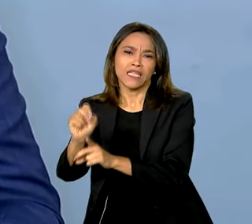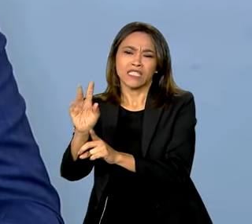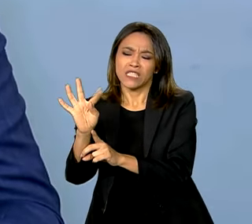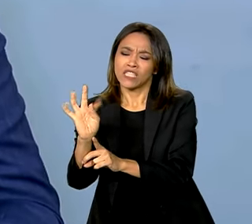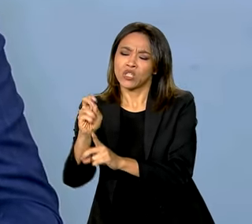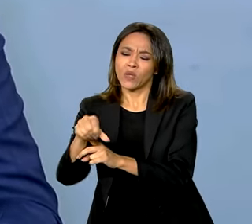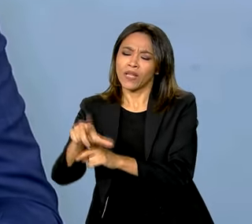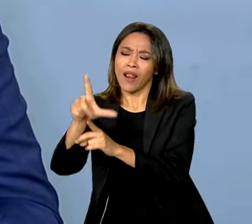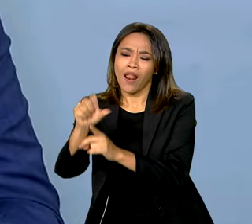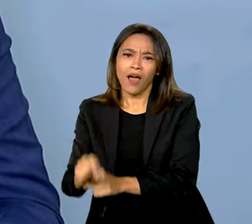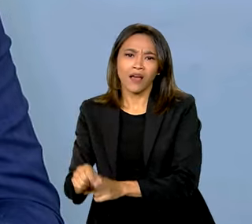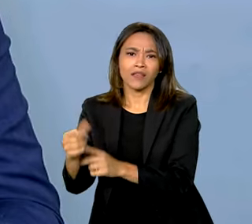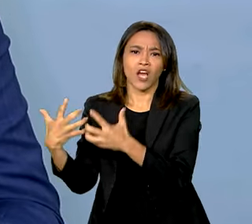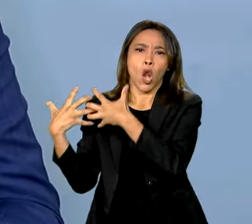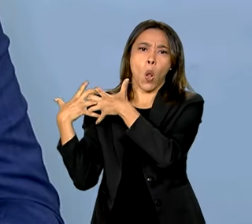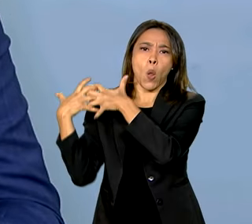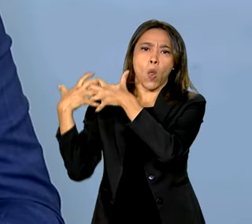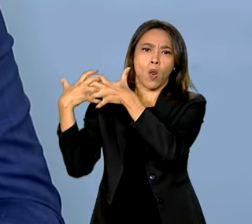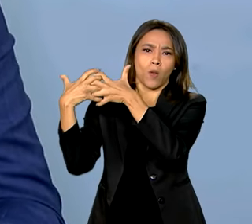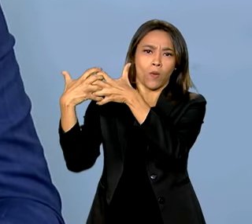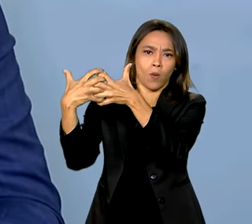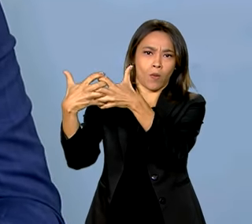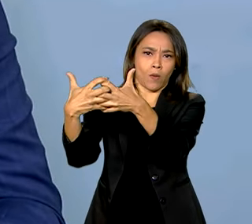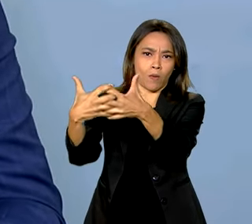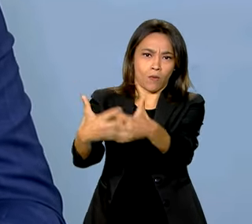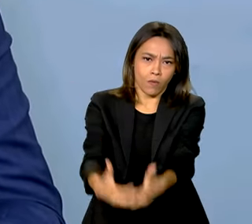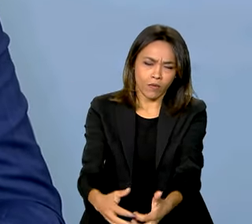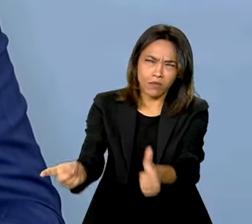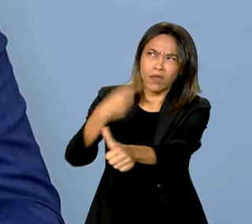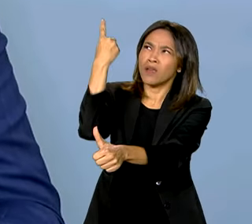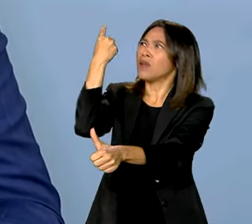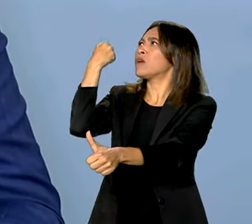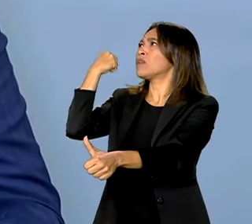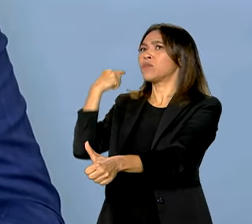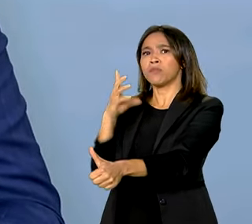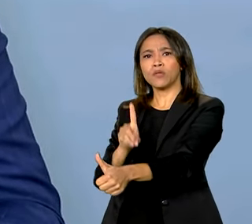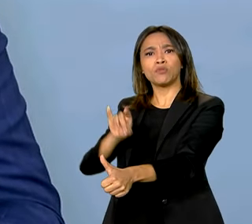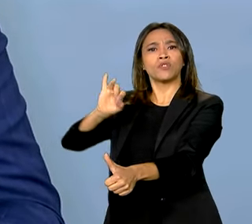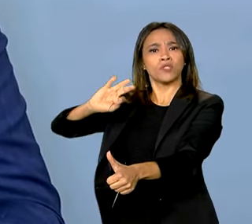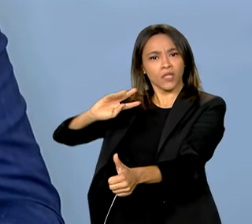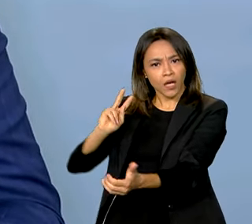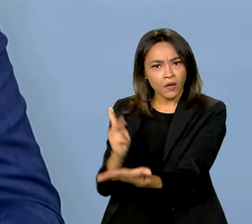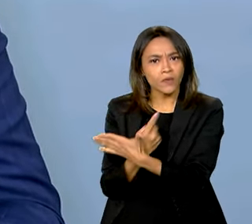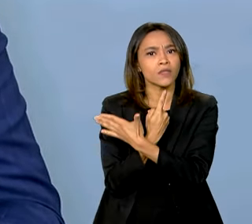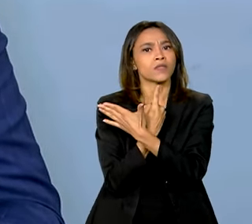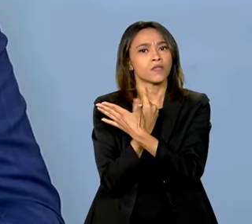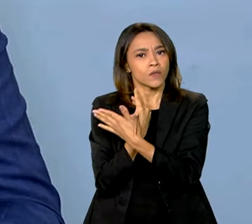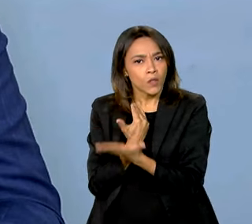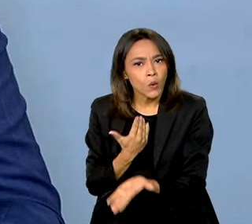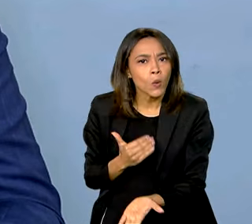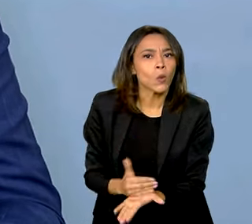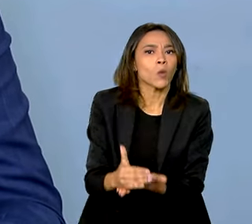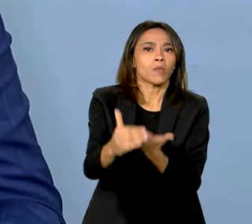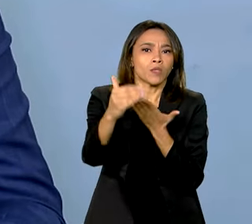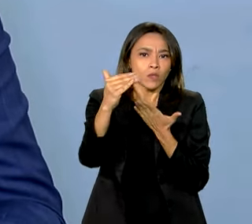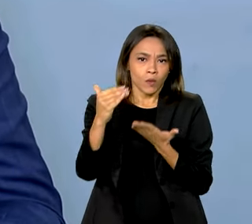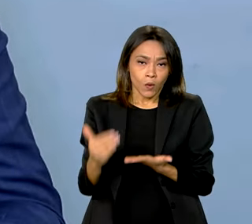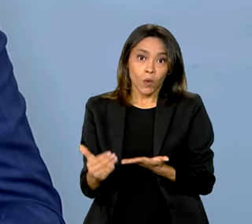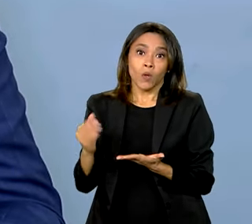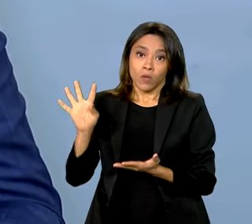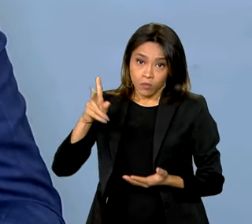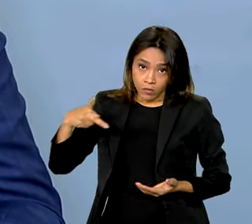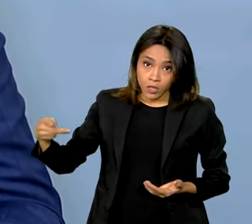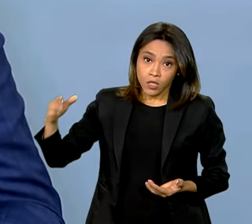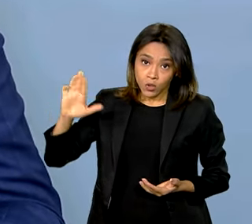via terrestre, via carreta. Então, desde o primeiro dia aqui, quando se iniciou essa tragédia, o presidente